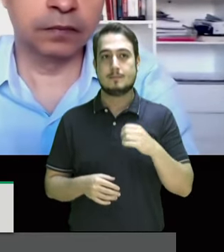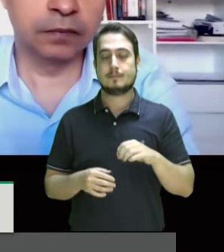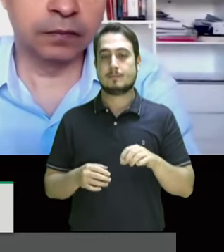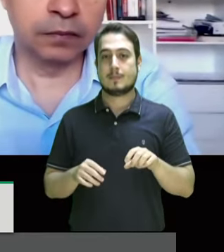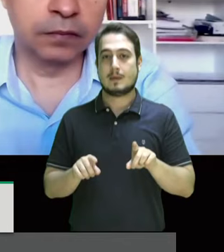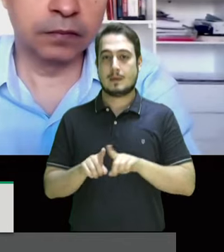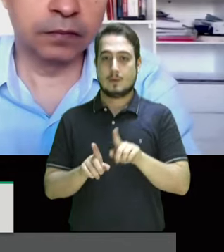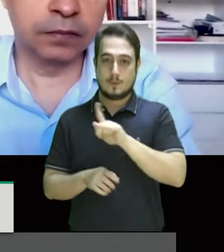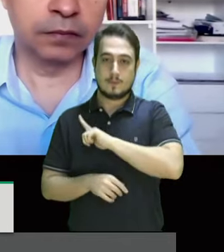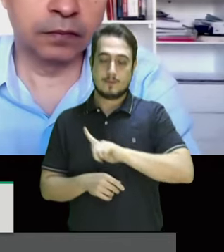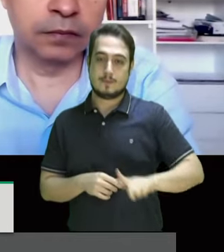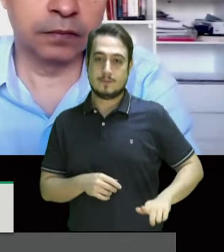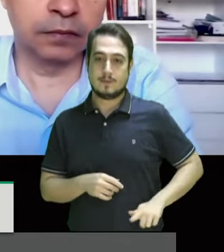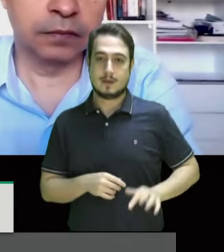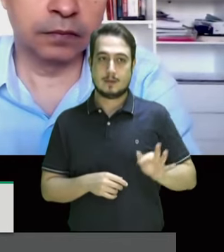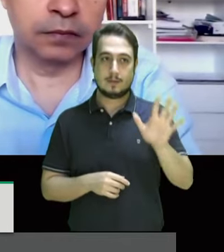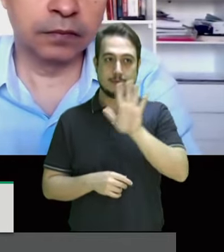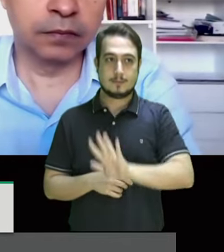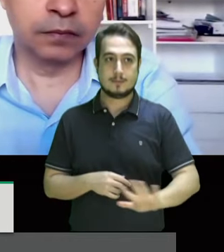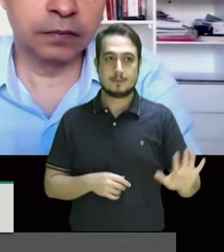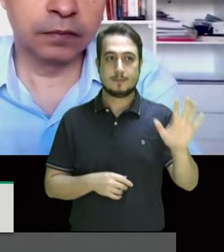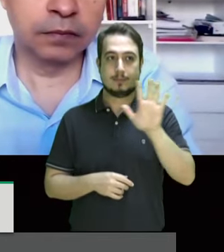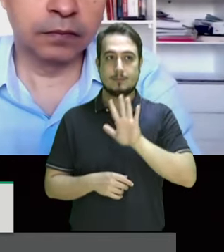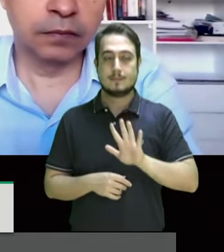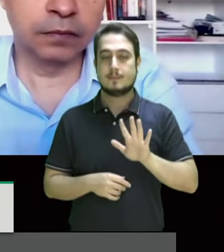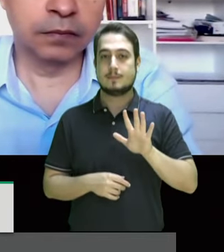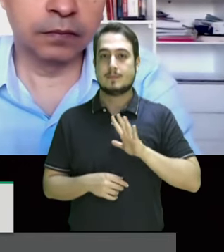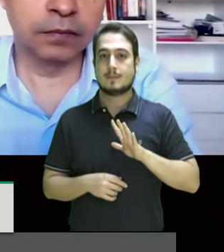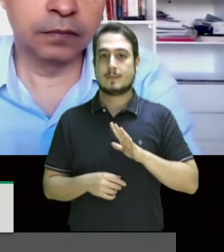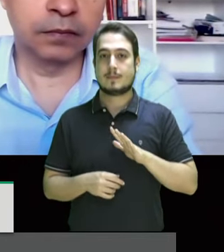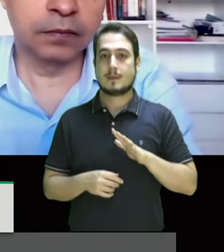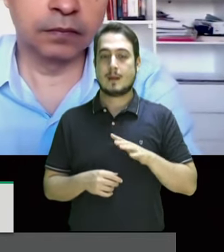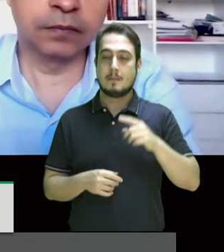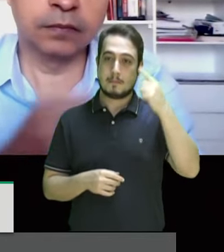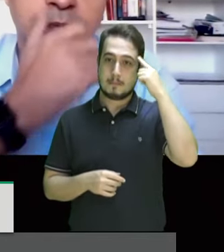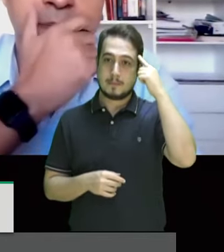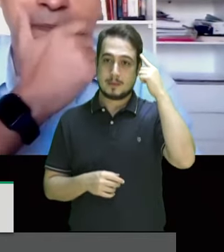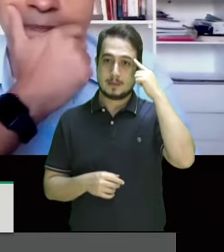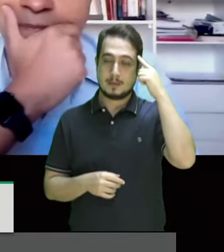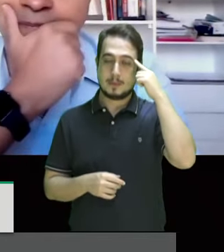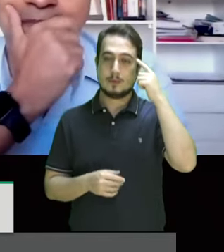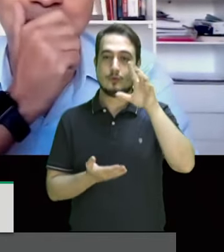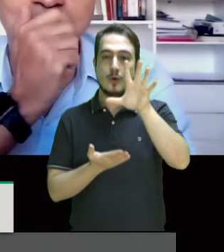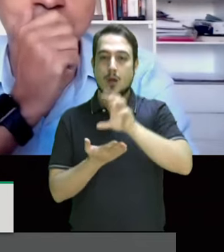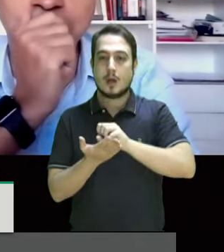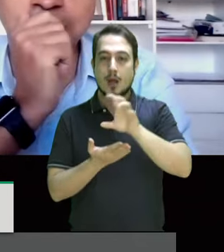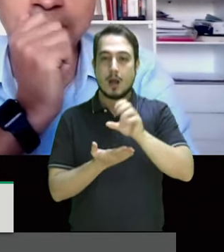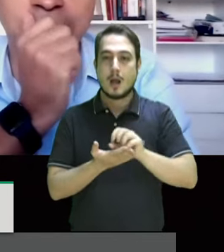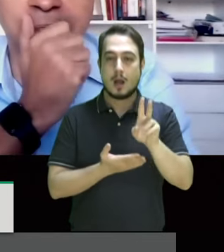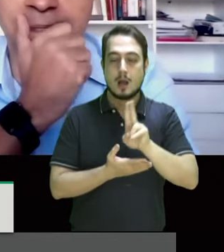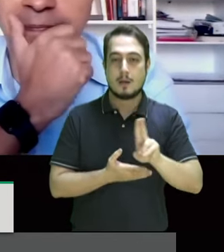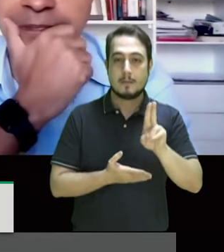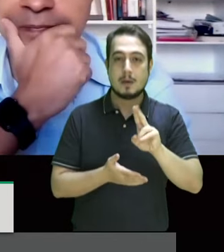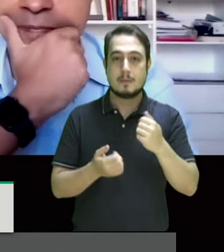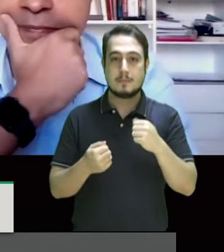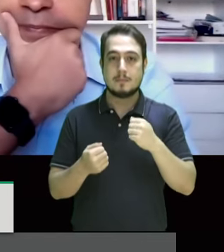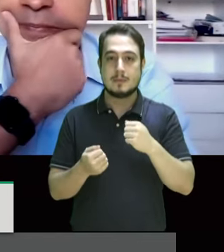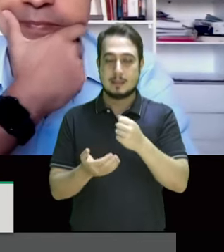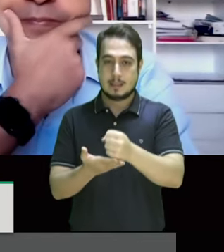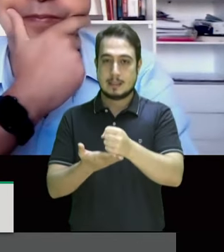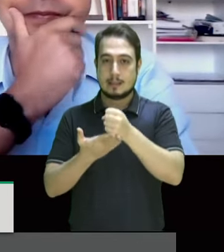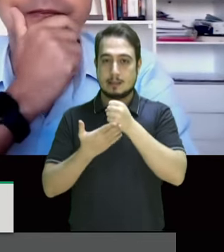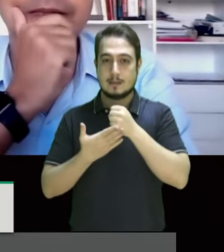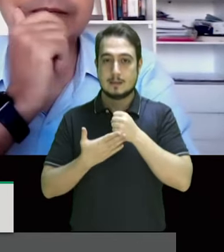governo federal nesse sentido o perfilamento racial especialmente a questão dos algoritmos eles tem trazido